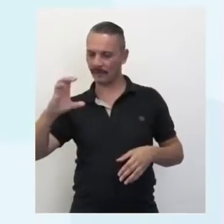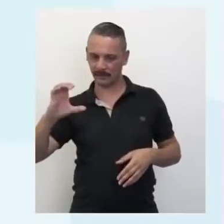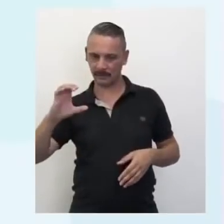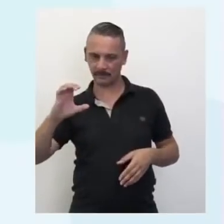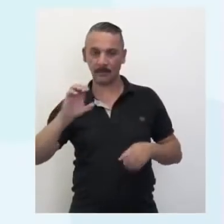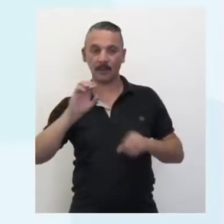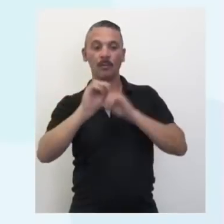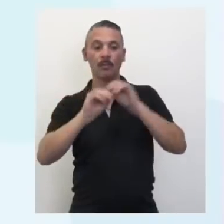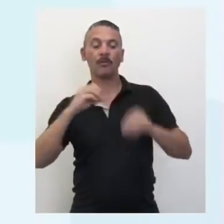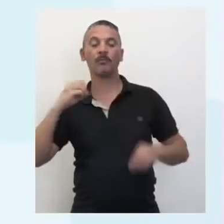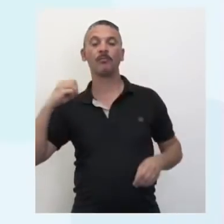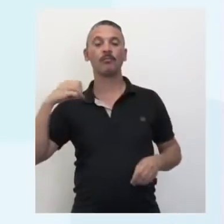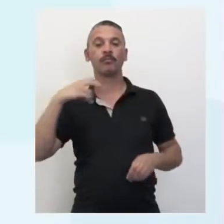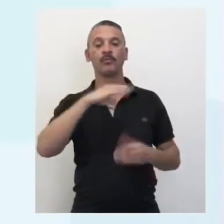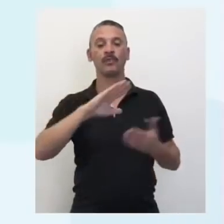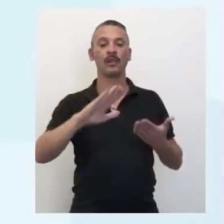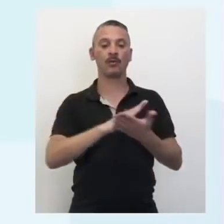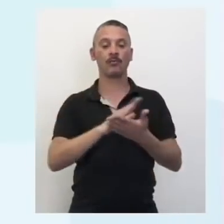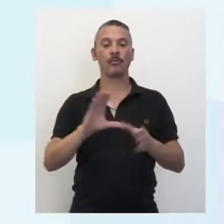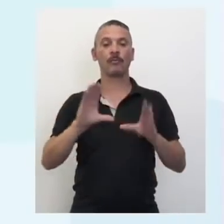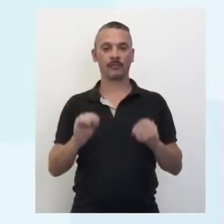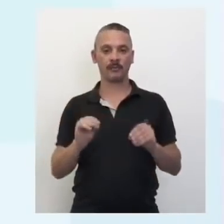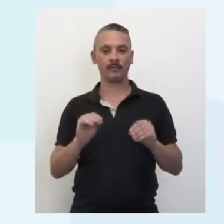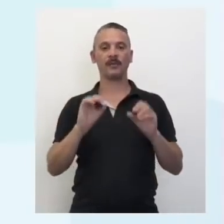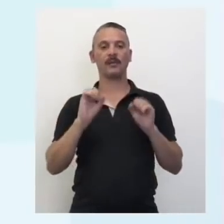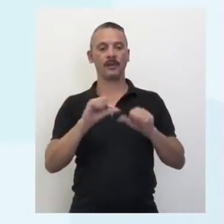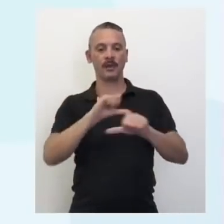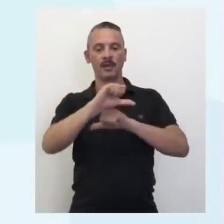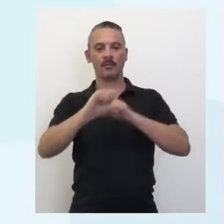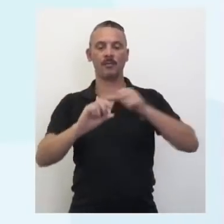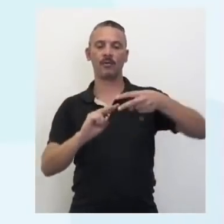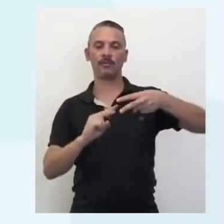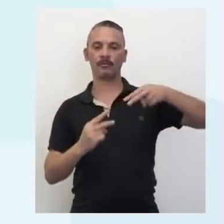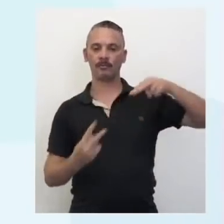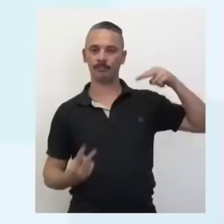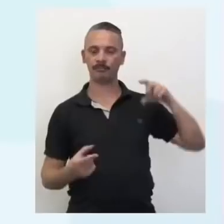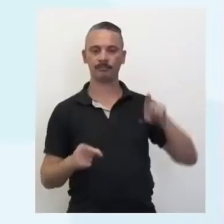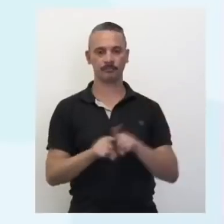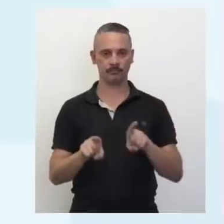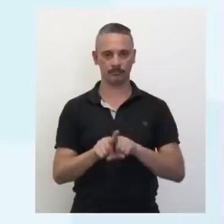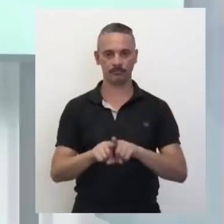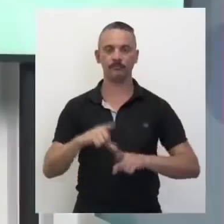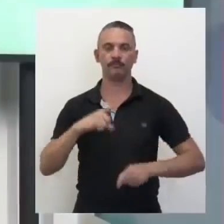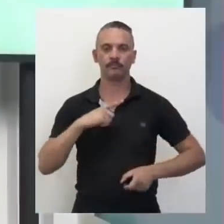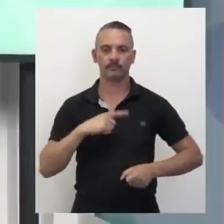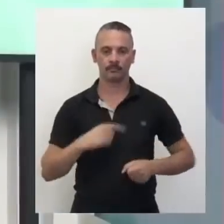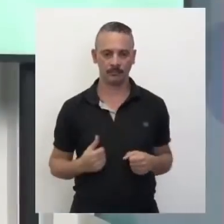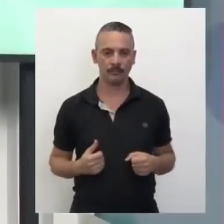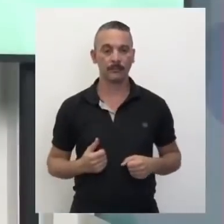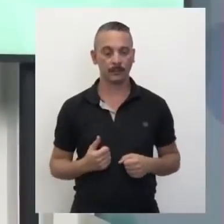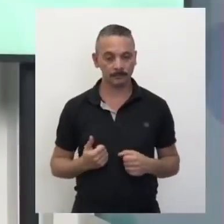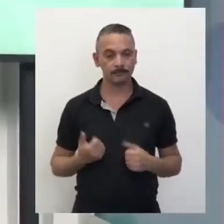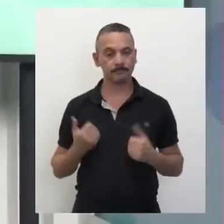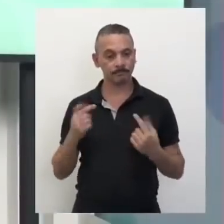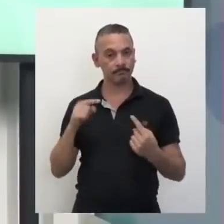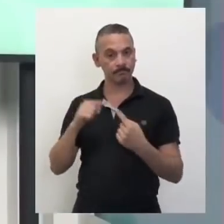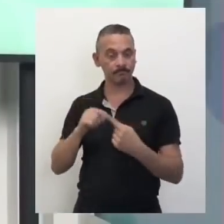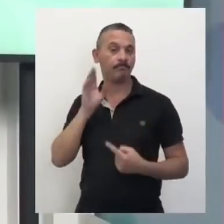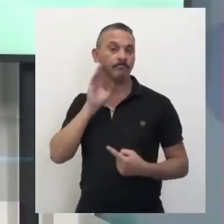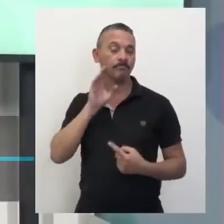inativar alguns vírus e modificar o seu material genético. Olha que bacana, não é uma aplicação legal,